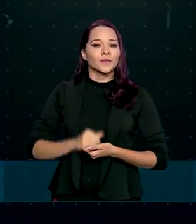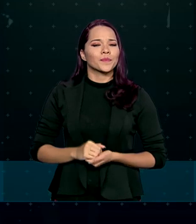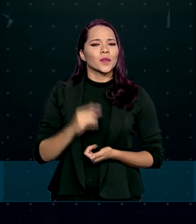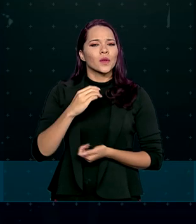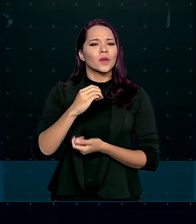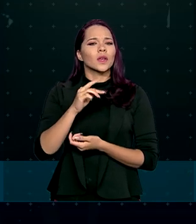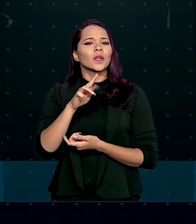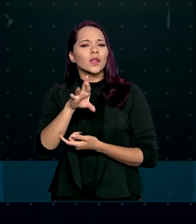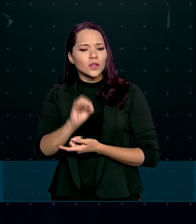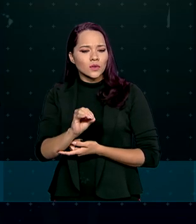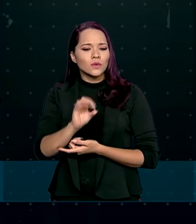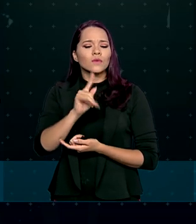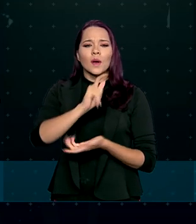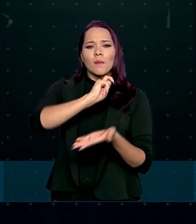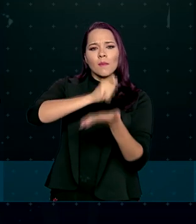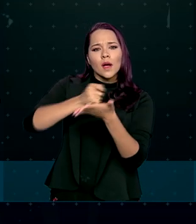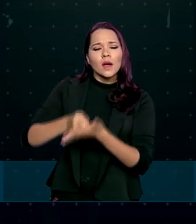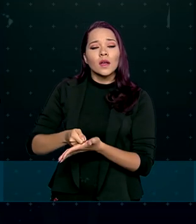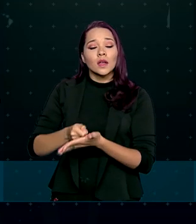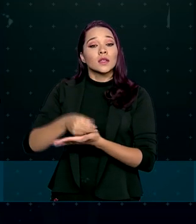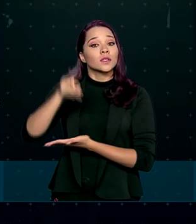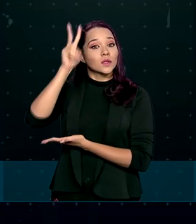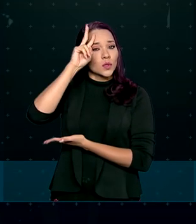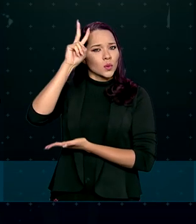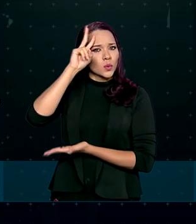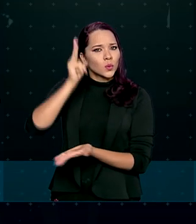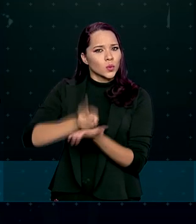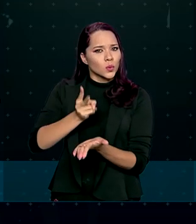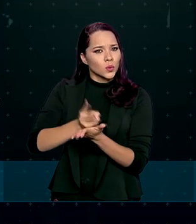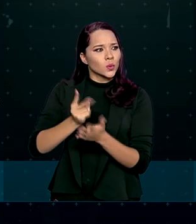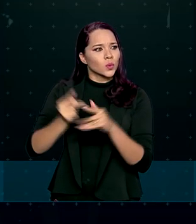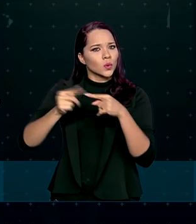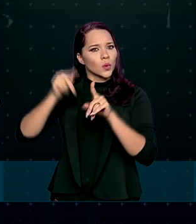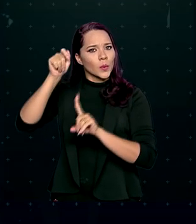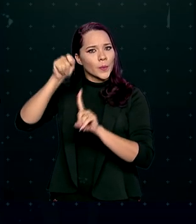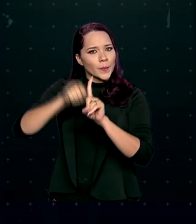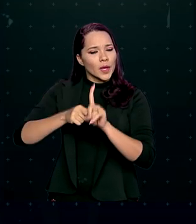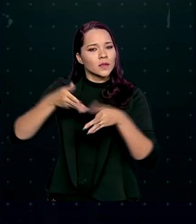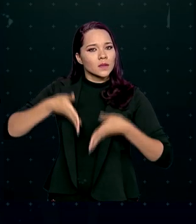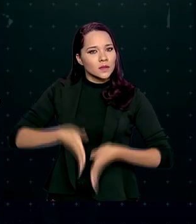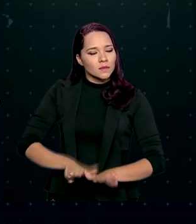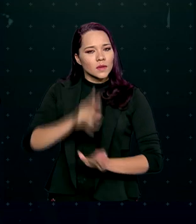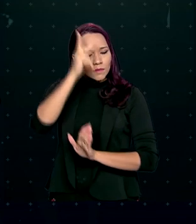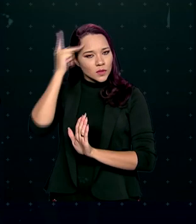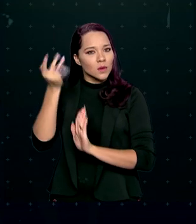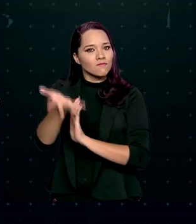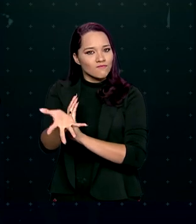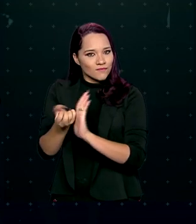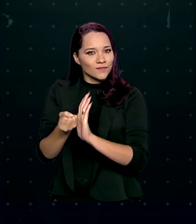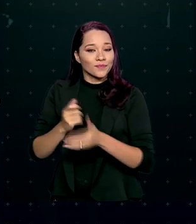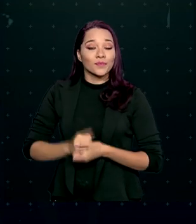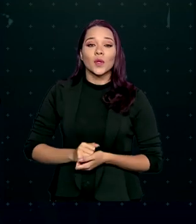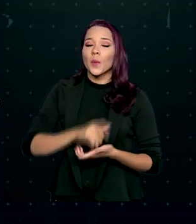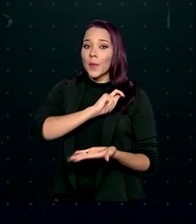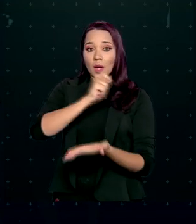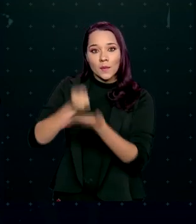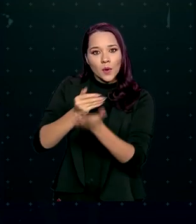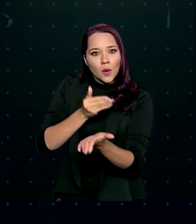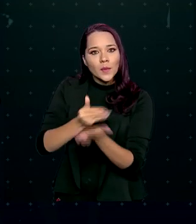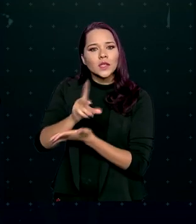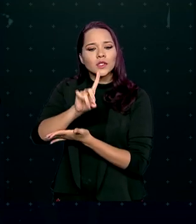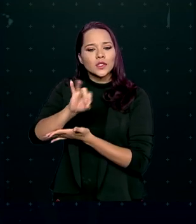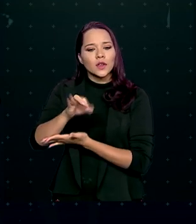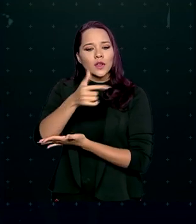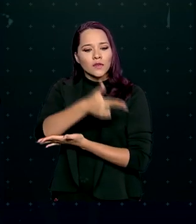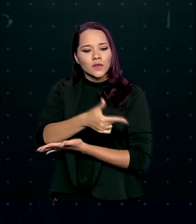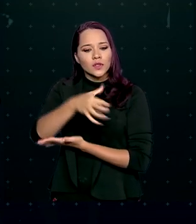serão feitos todas as segundas-feiras, de acordo com o mês de nascimento do beneficiário. O pagamento começa no